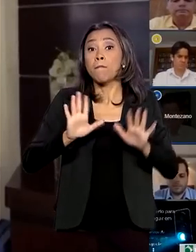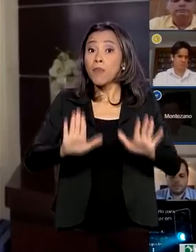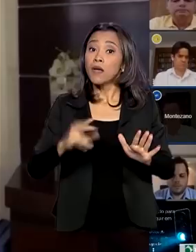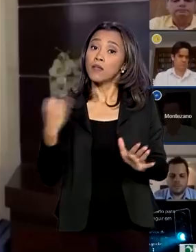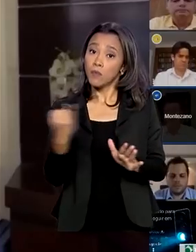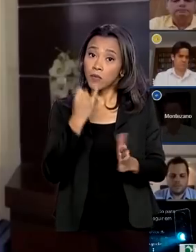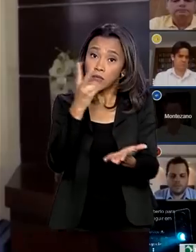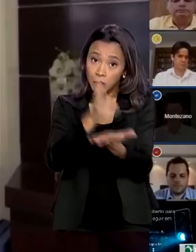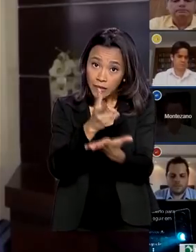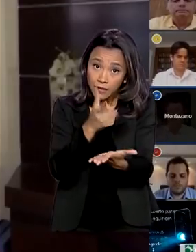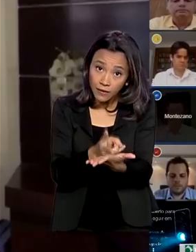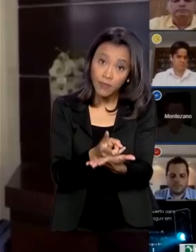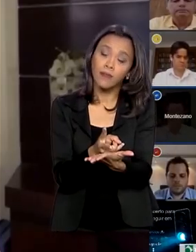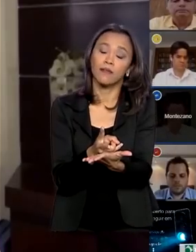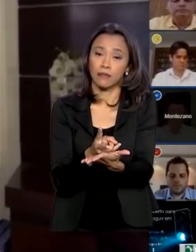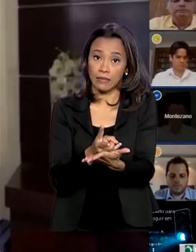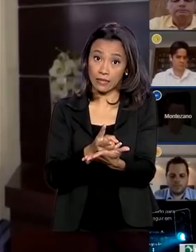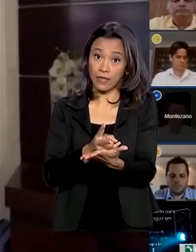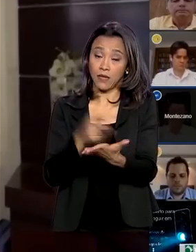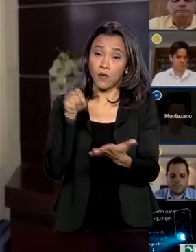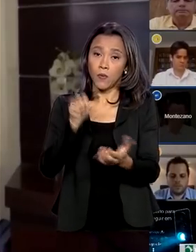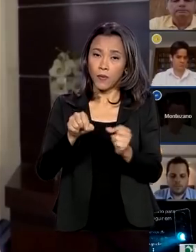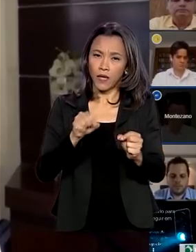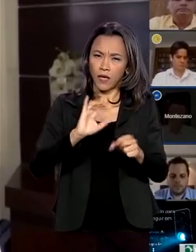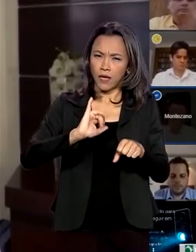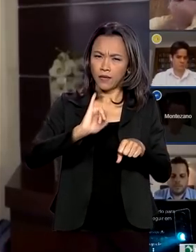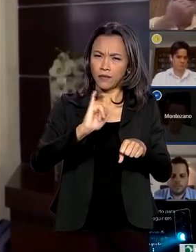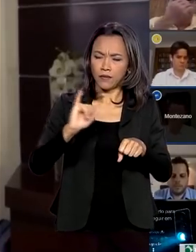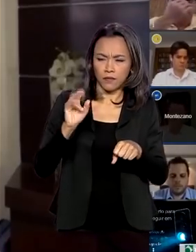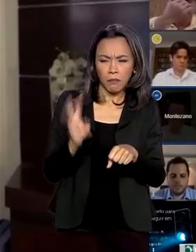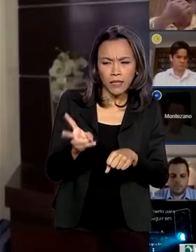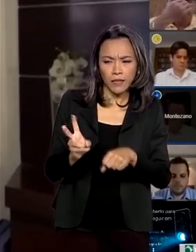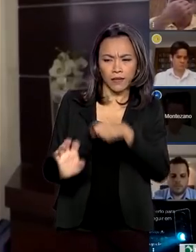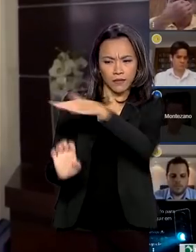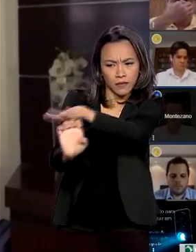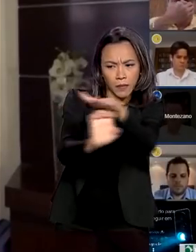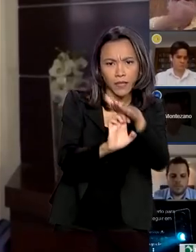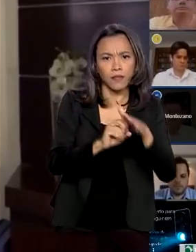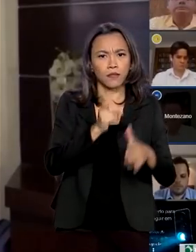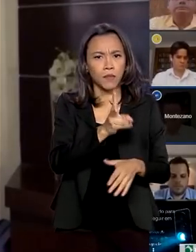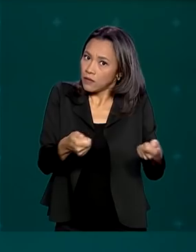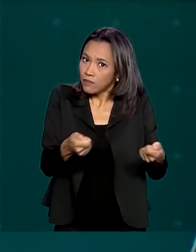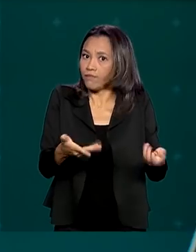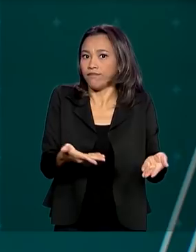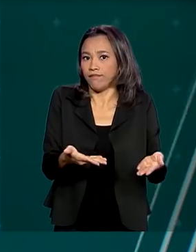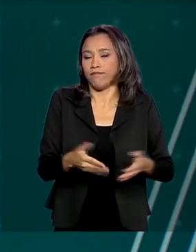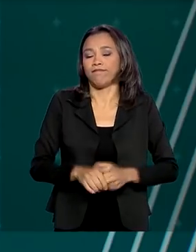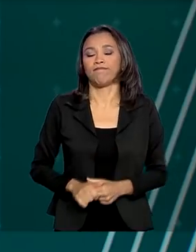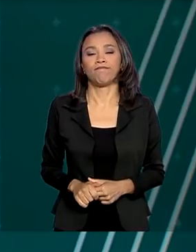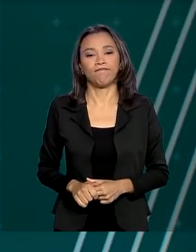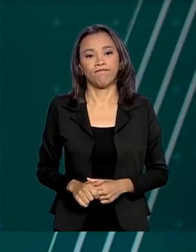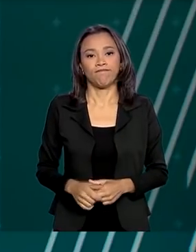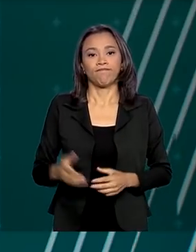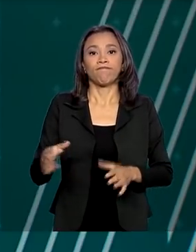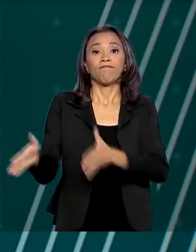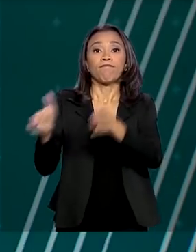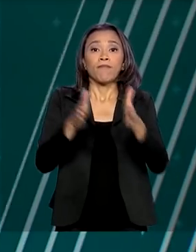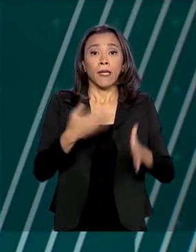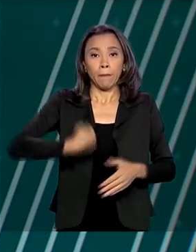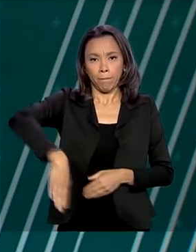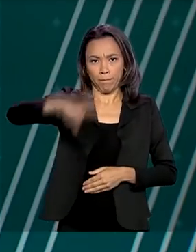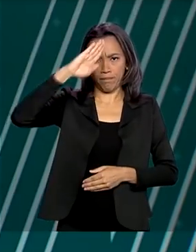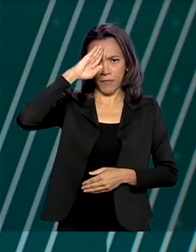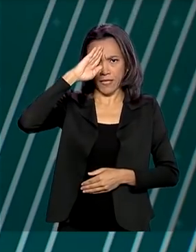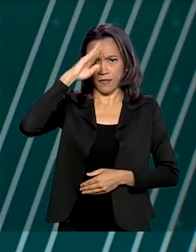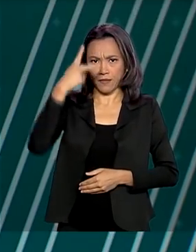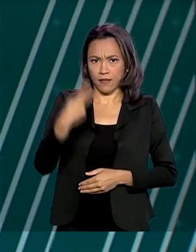essas estruturas criadas, essas empresas, esses empregos estabilizados. Militares do Exército